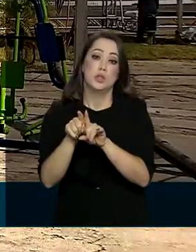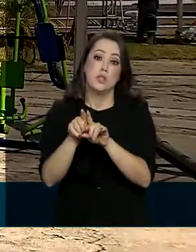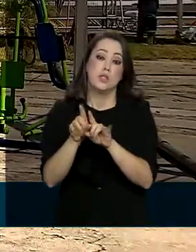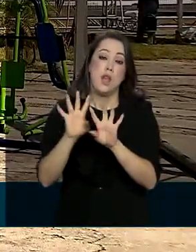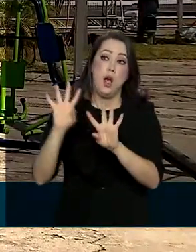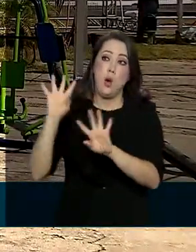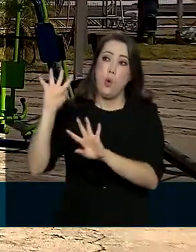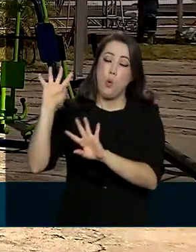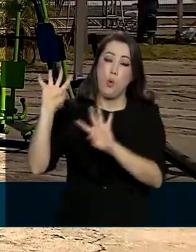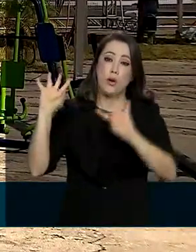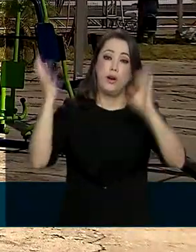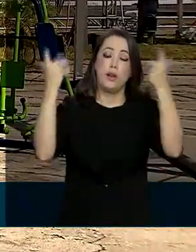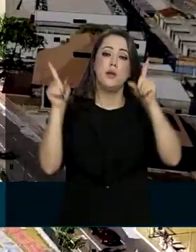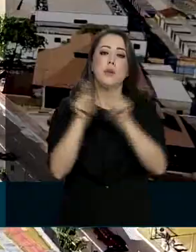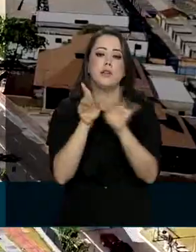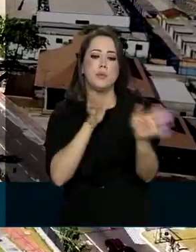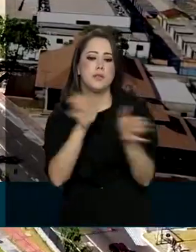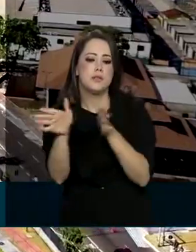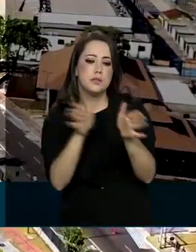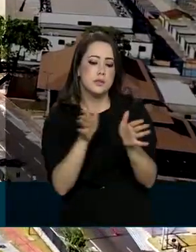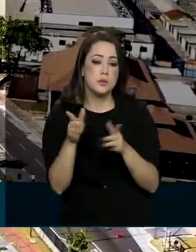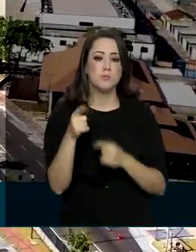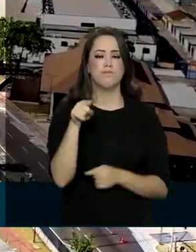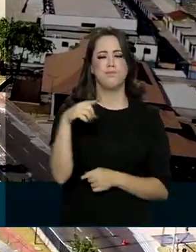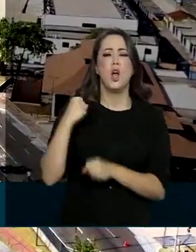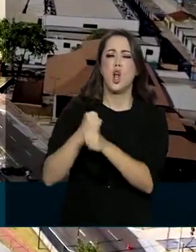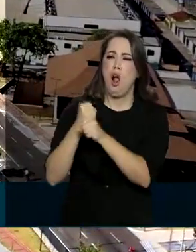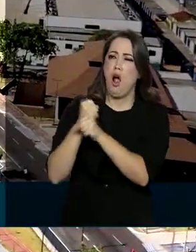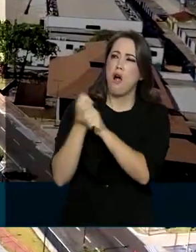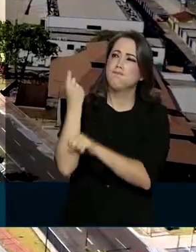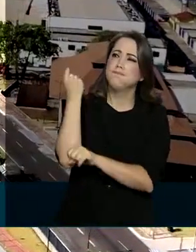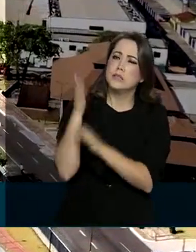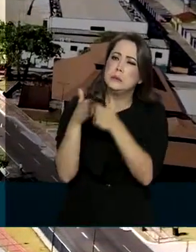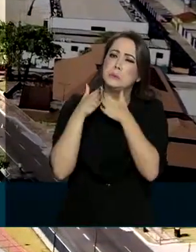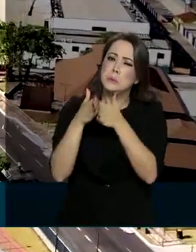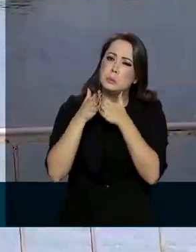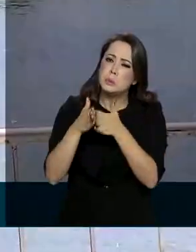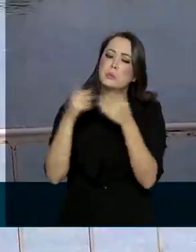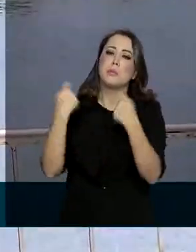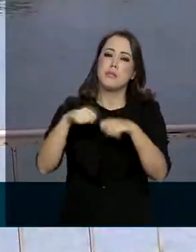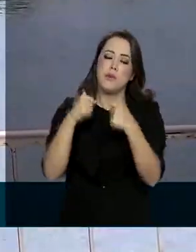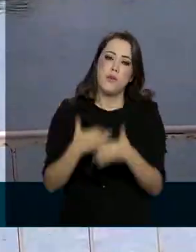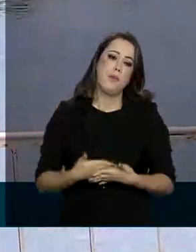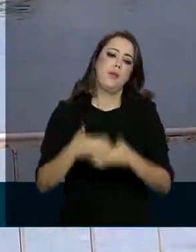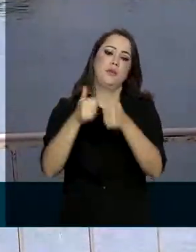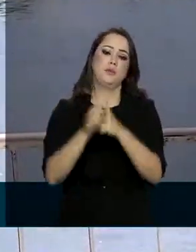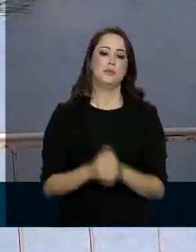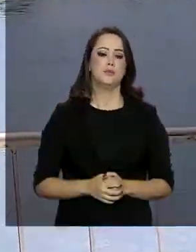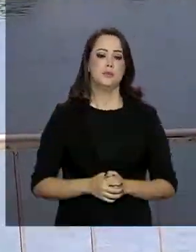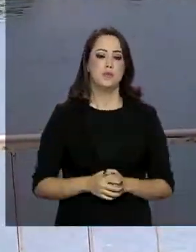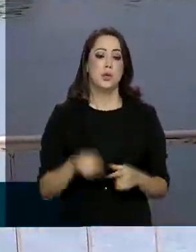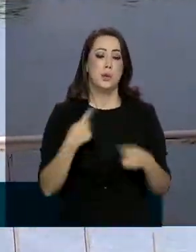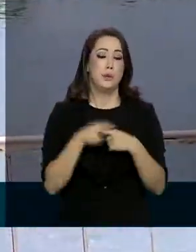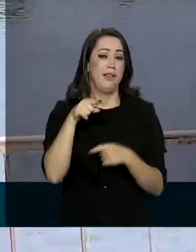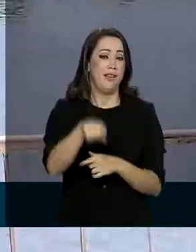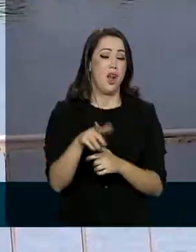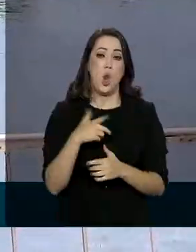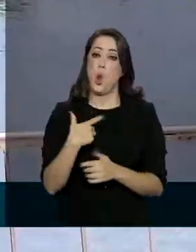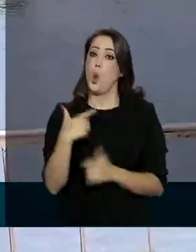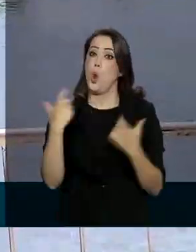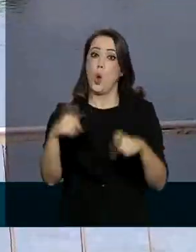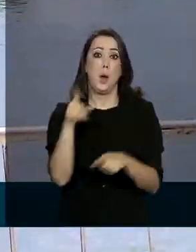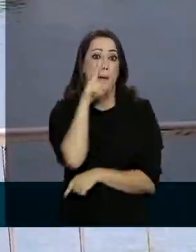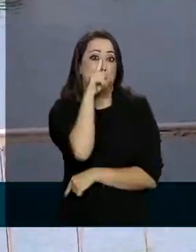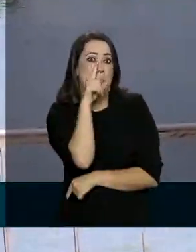Há anos, a população reivindicava a revitalização da zona portuária da cidade. Aqui era uma área que tinha muitos assaltos, era muito